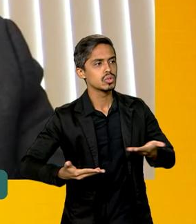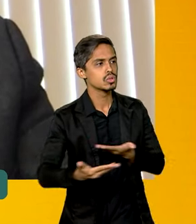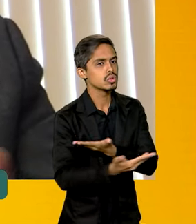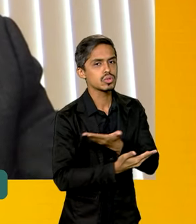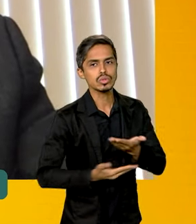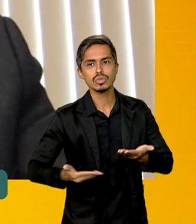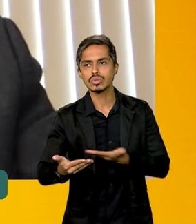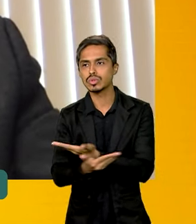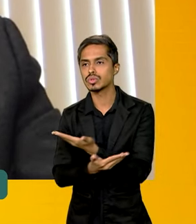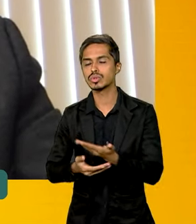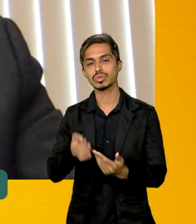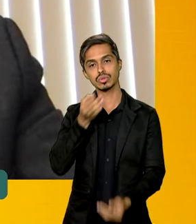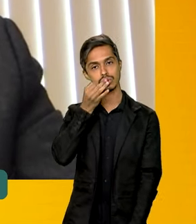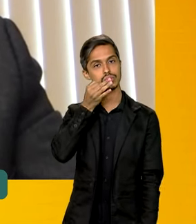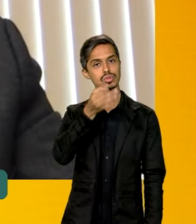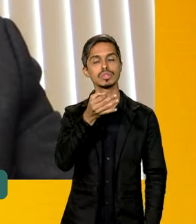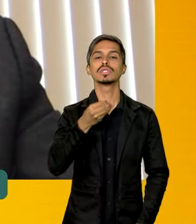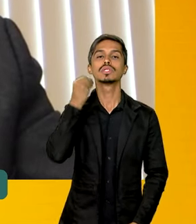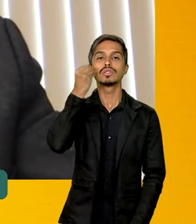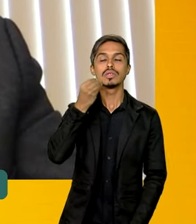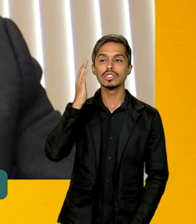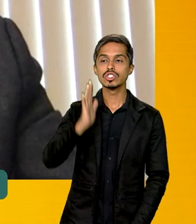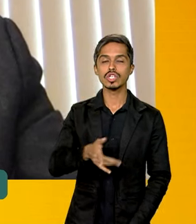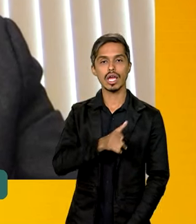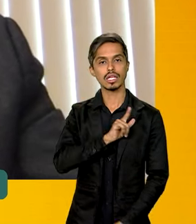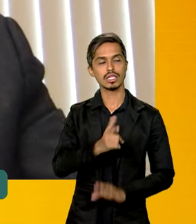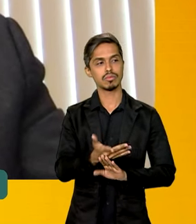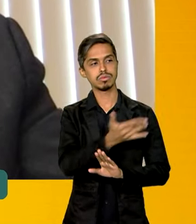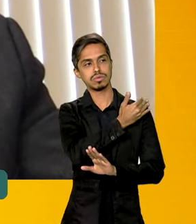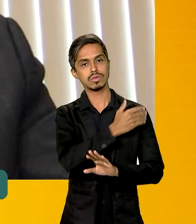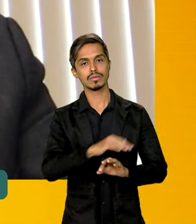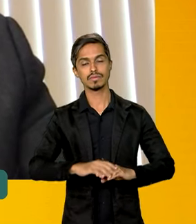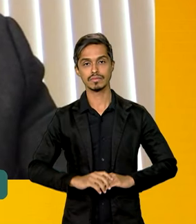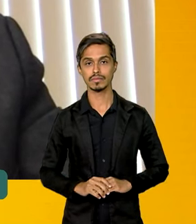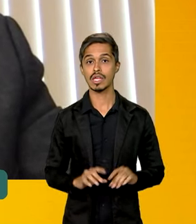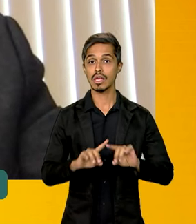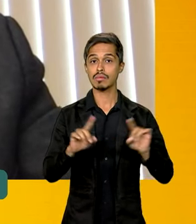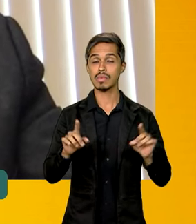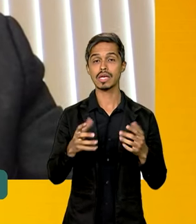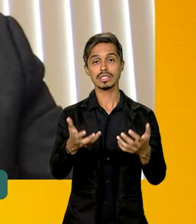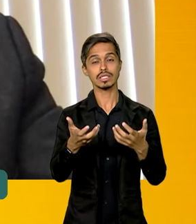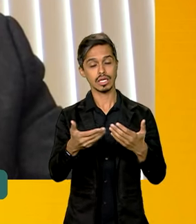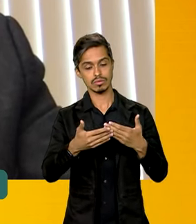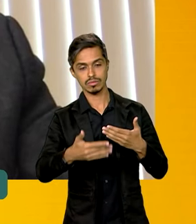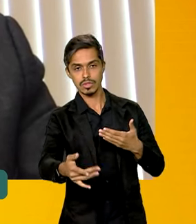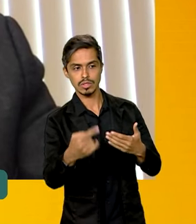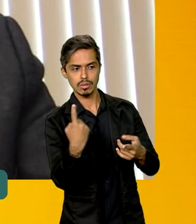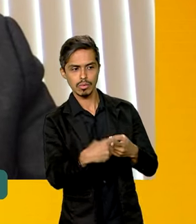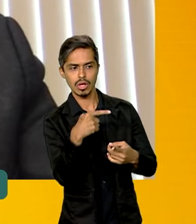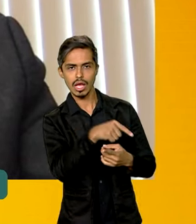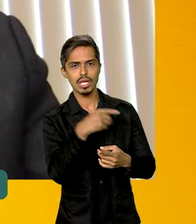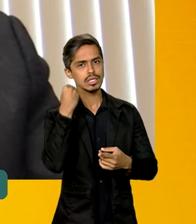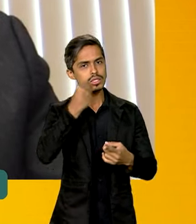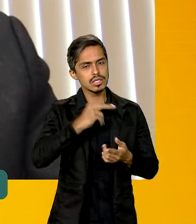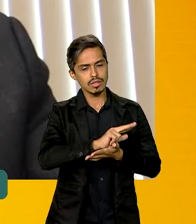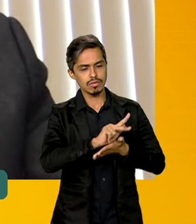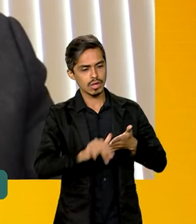observando experiências já existentes, mas buscando, a partir dessas experiências,